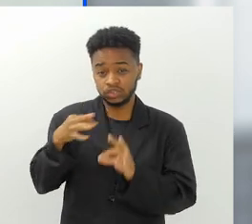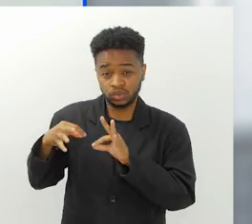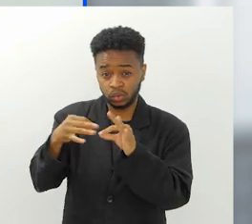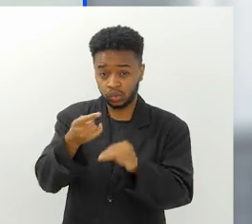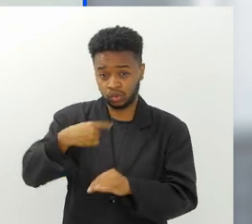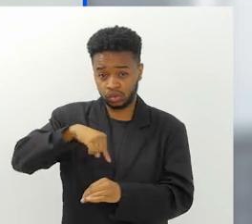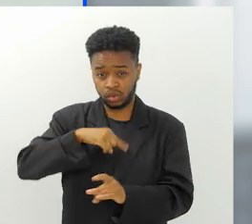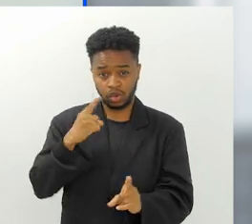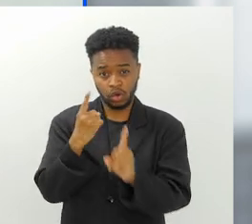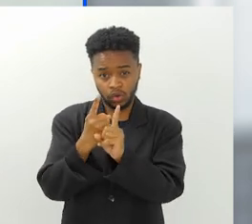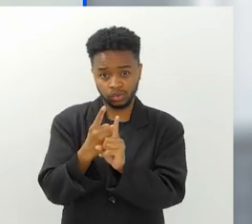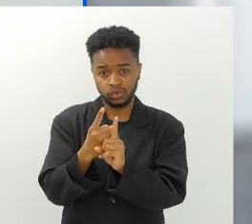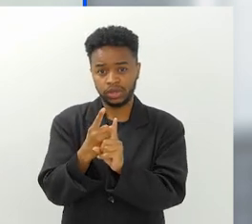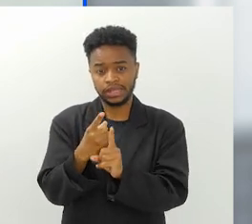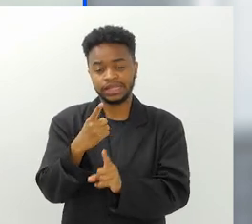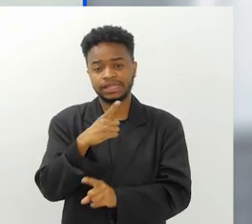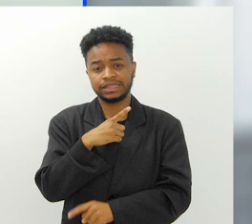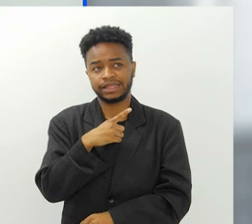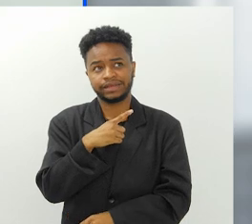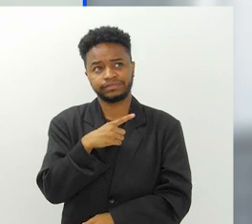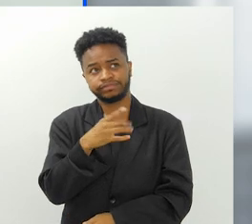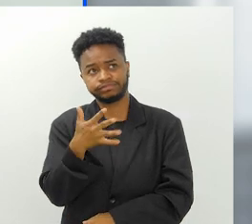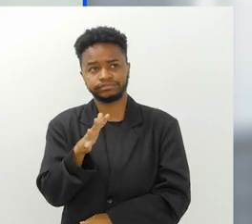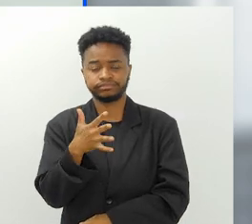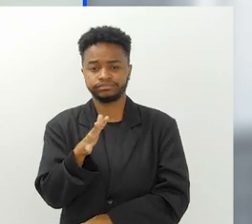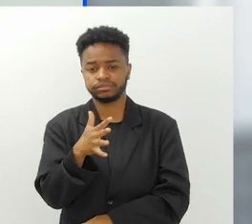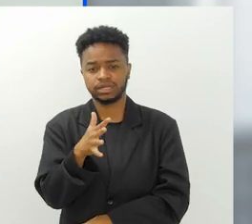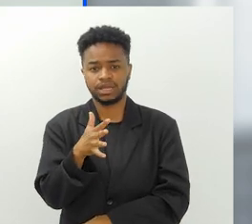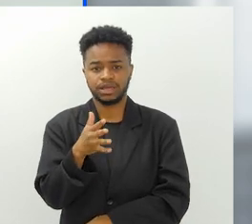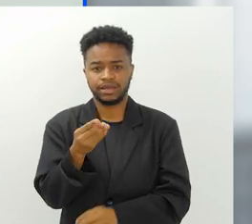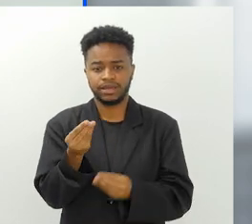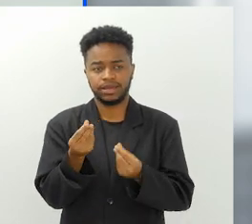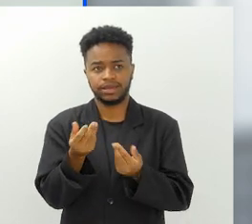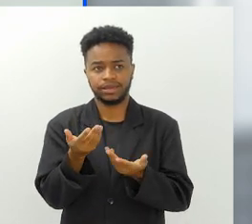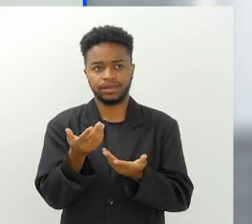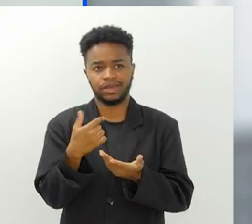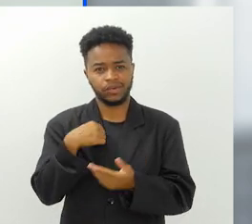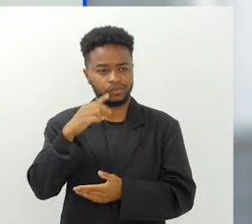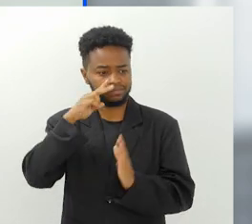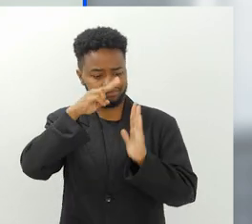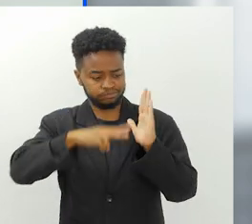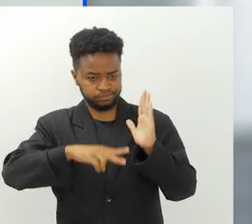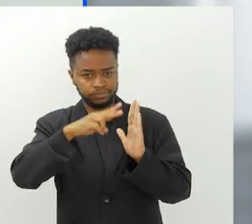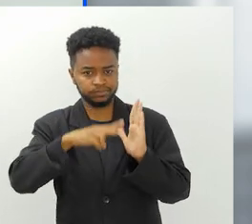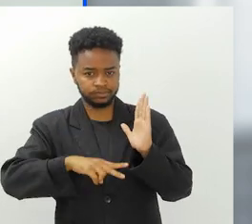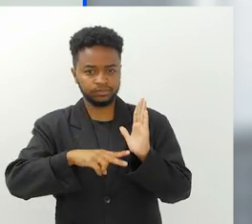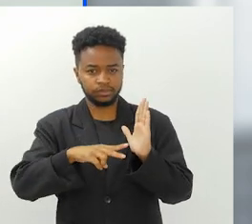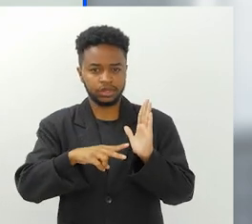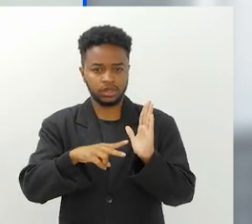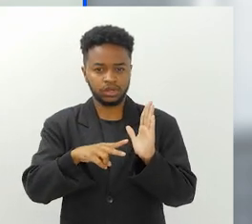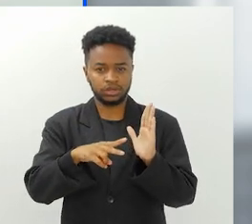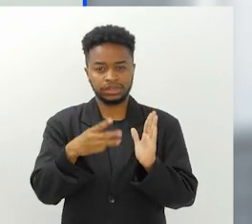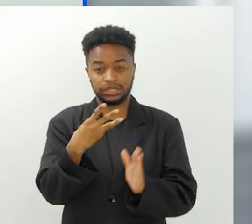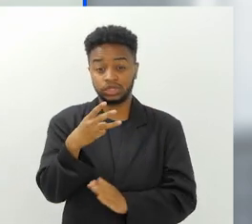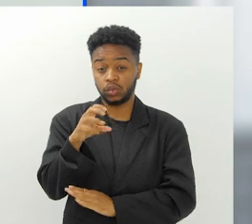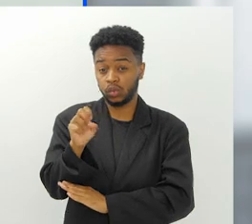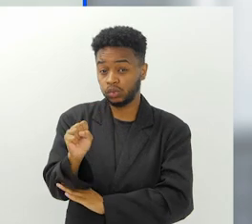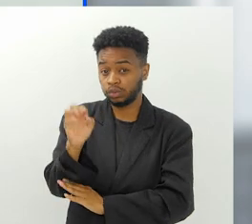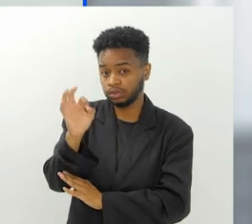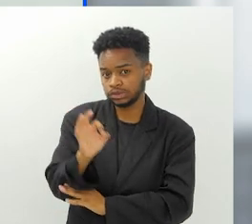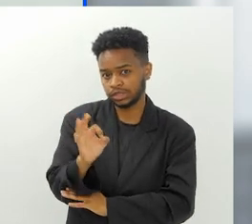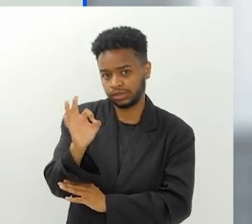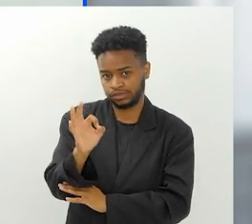os plásticos que a gente encontrou, né? Um plástico de uso único representa, estou vendo aqui, né? No marco resíduos plásticos